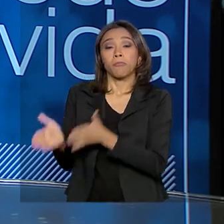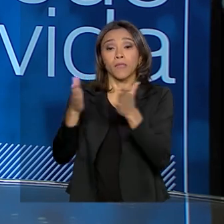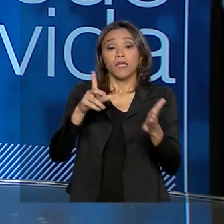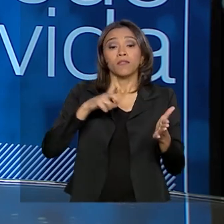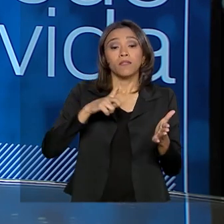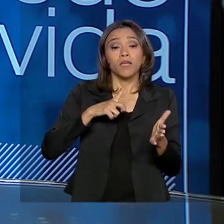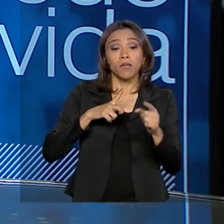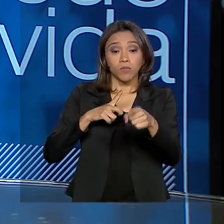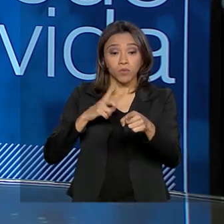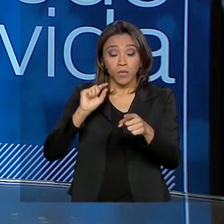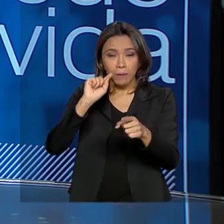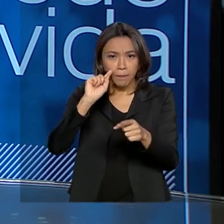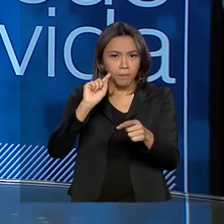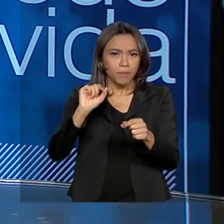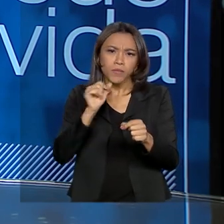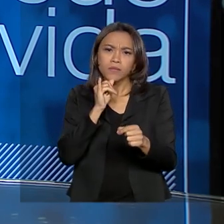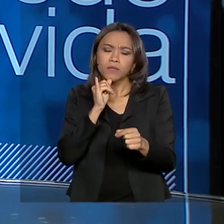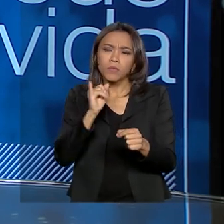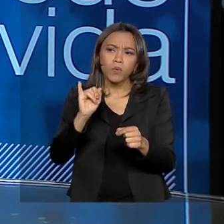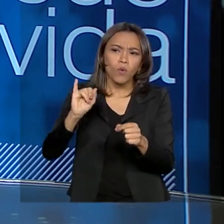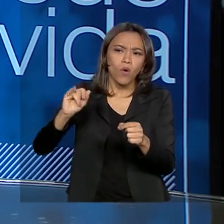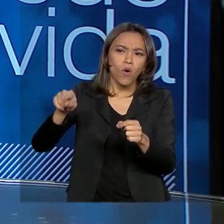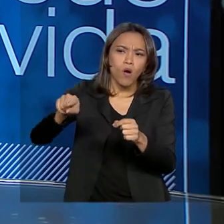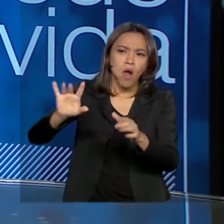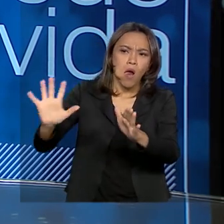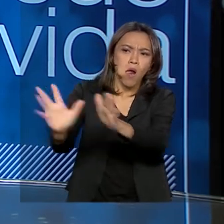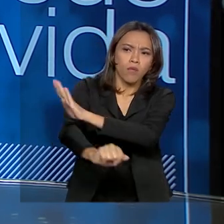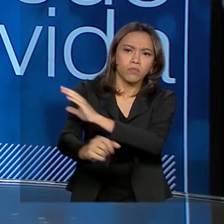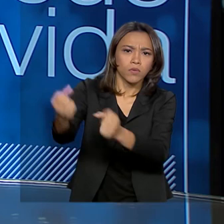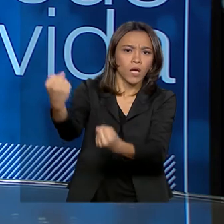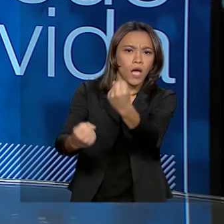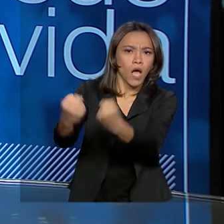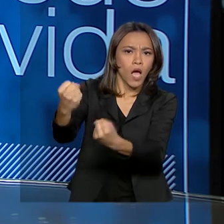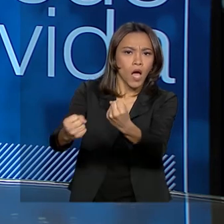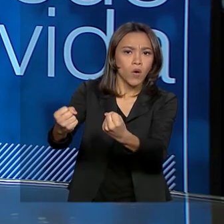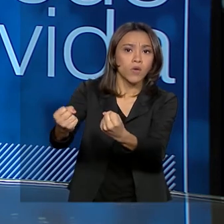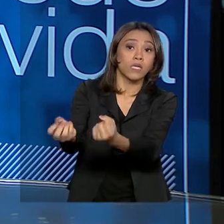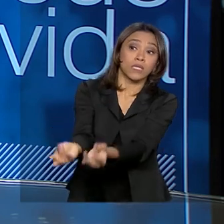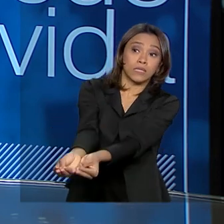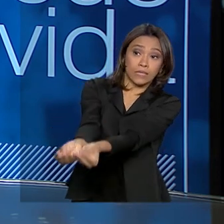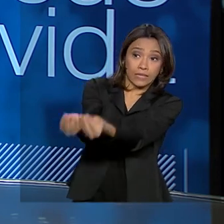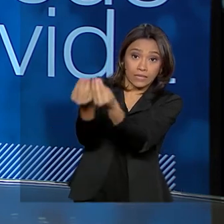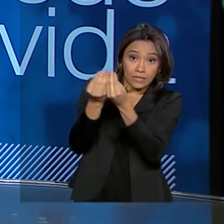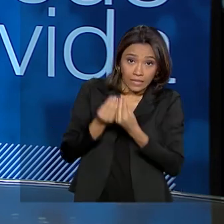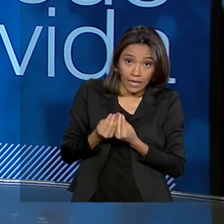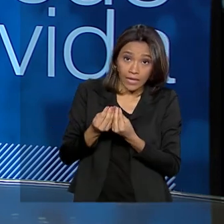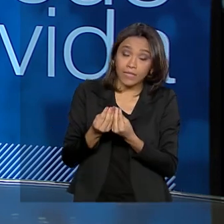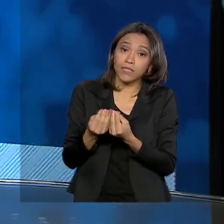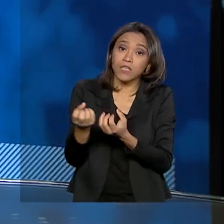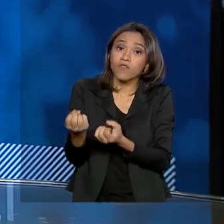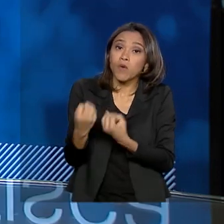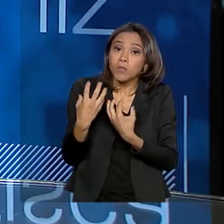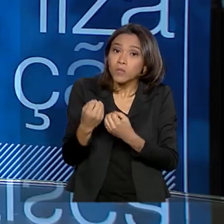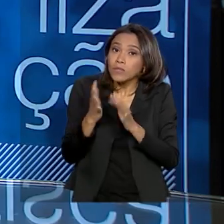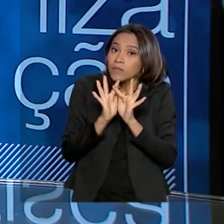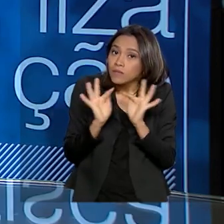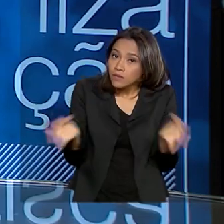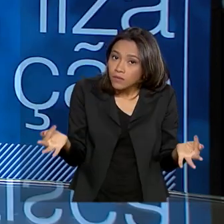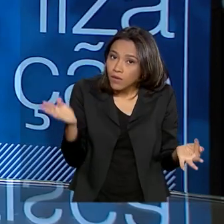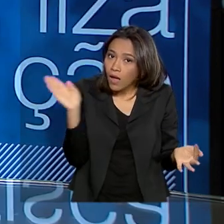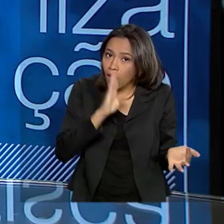a primeira interação no furto de veículo. O usuário traz essa informação de forma simples, rápida e